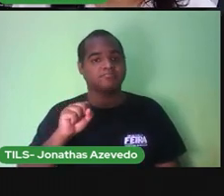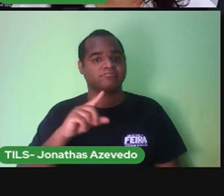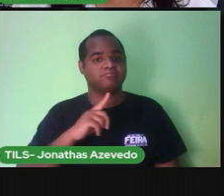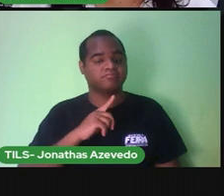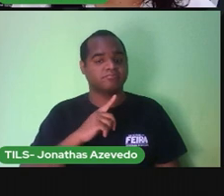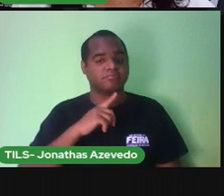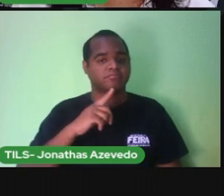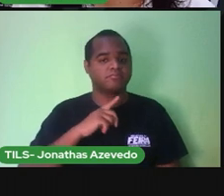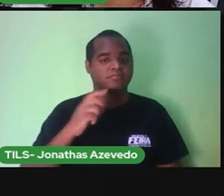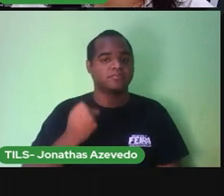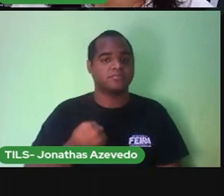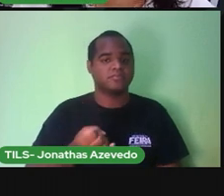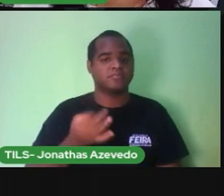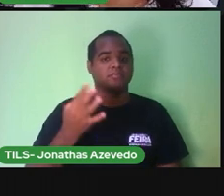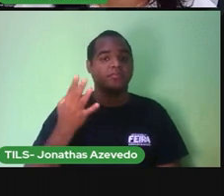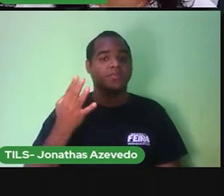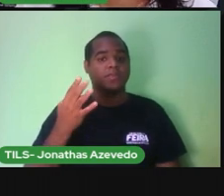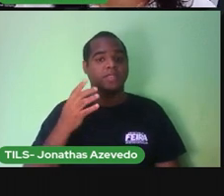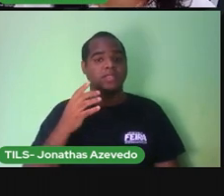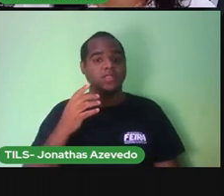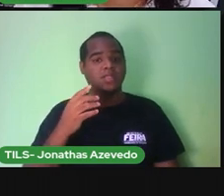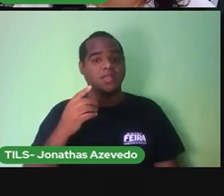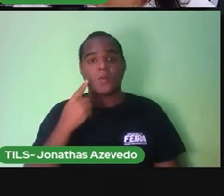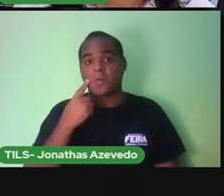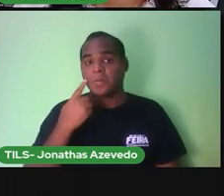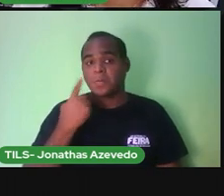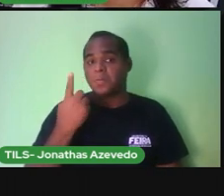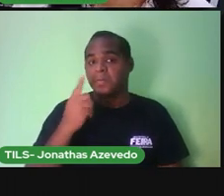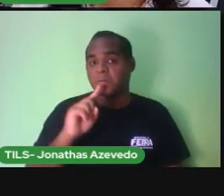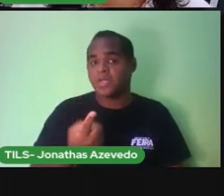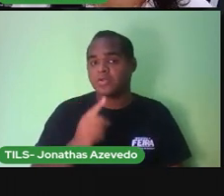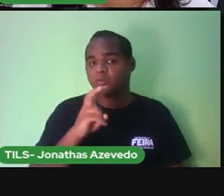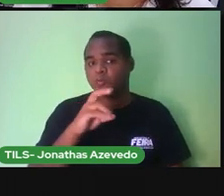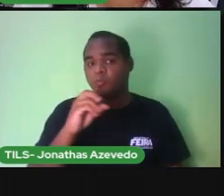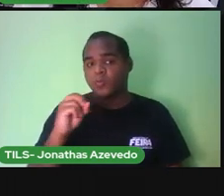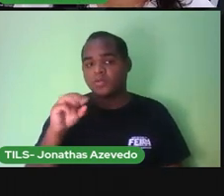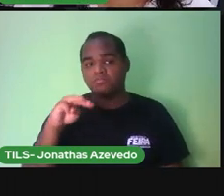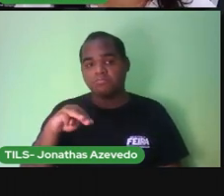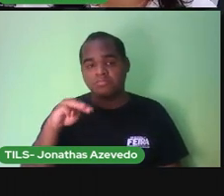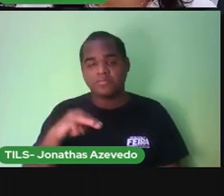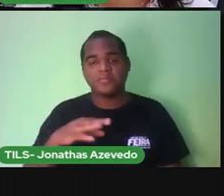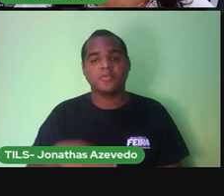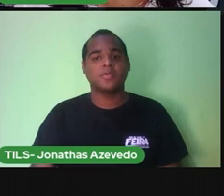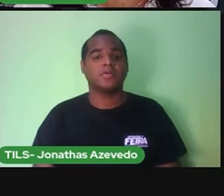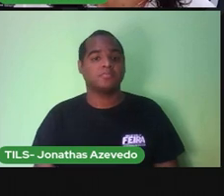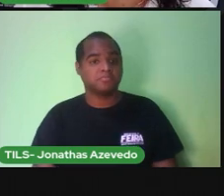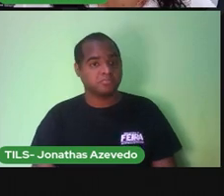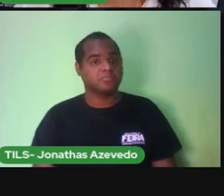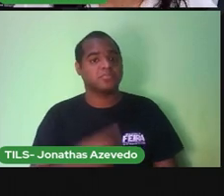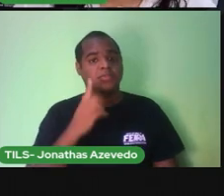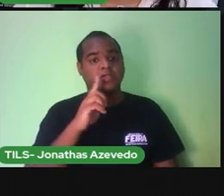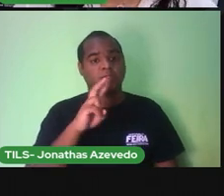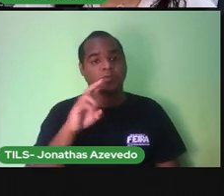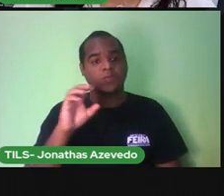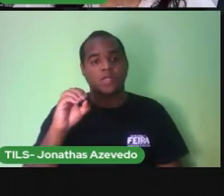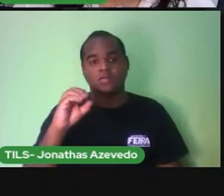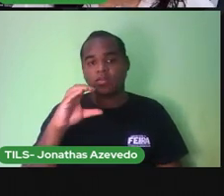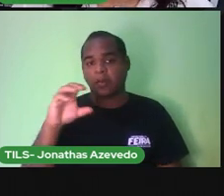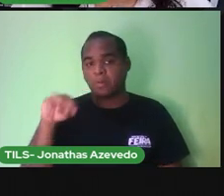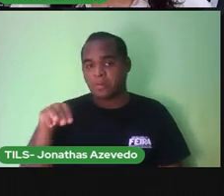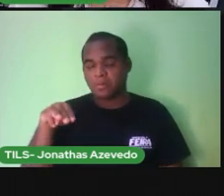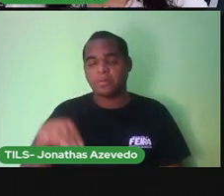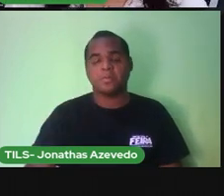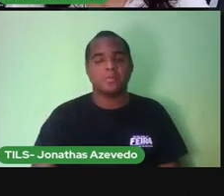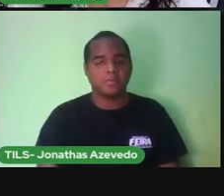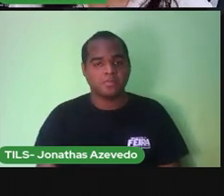está Com 1 metro E meio Ou seja Mateus está Com 150 centímetros